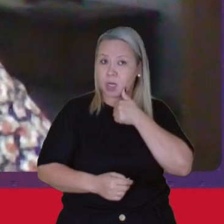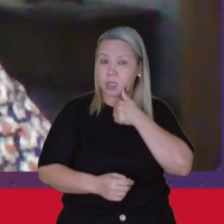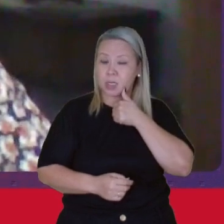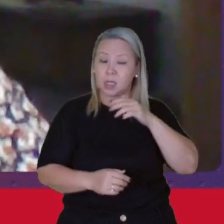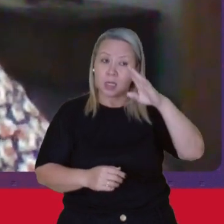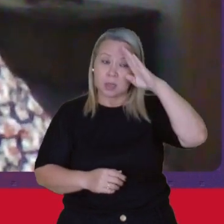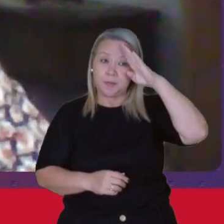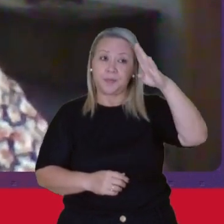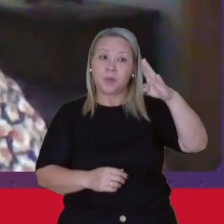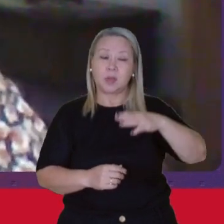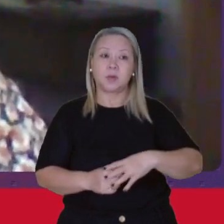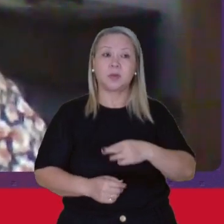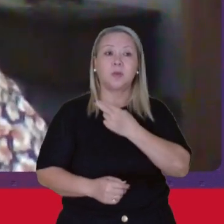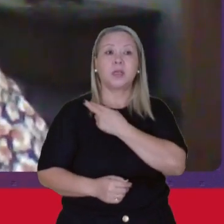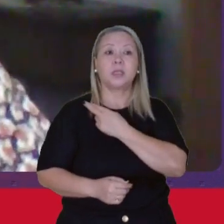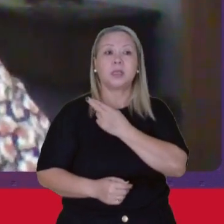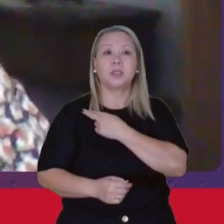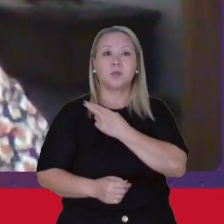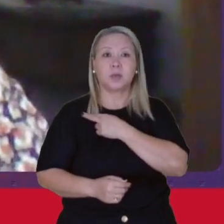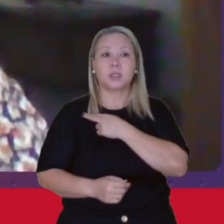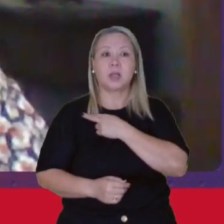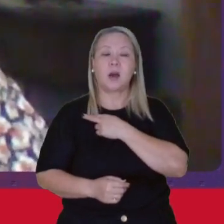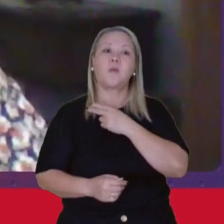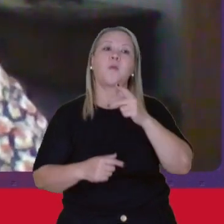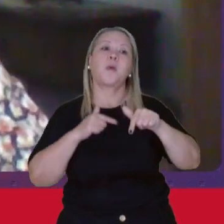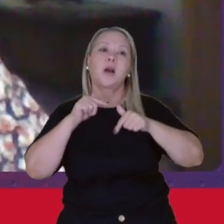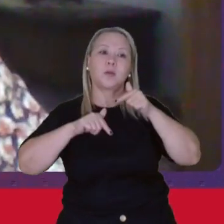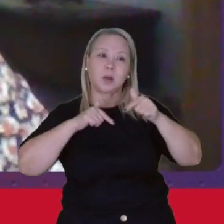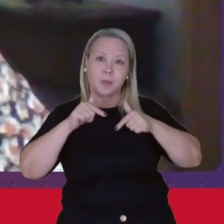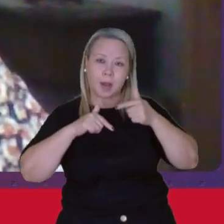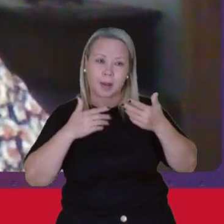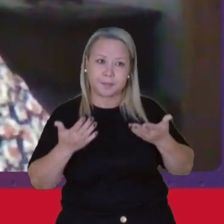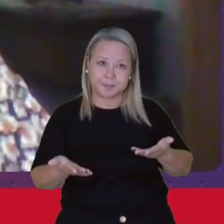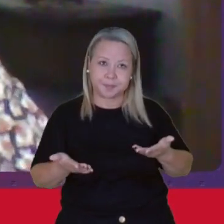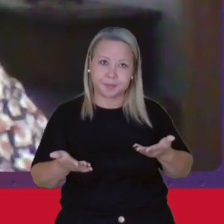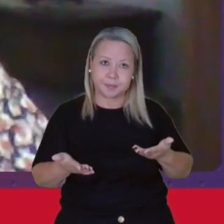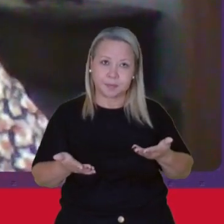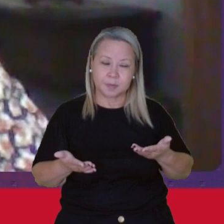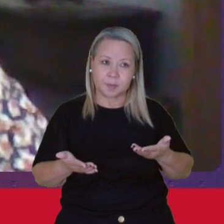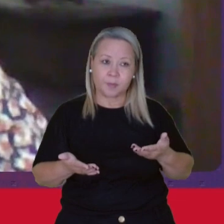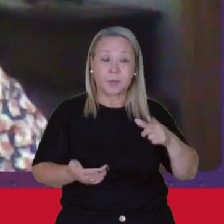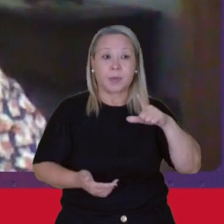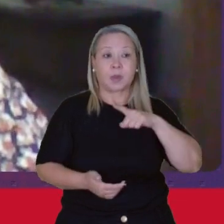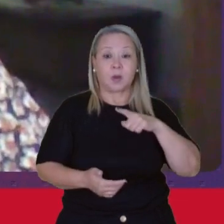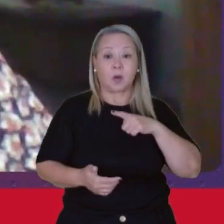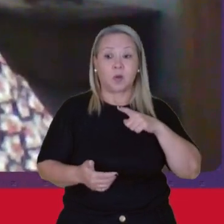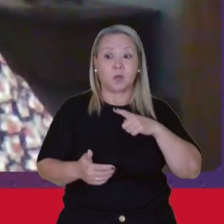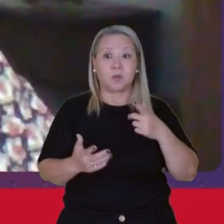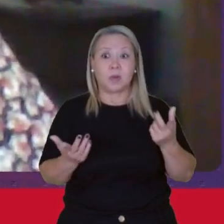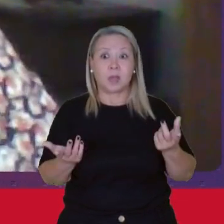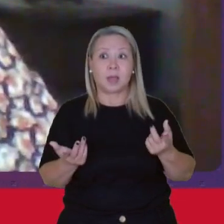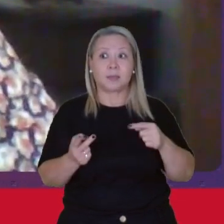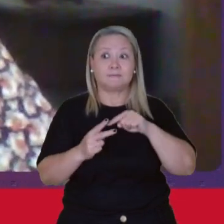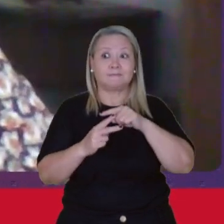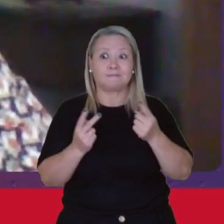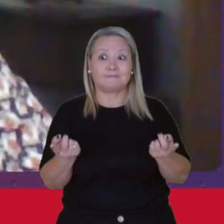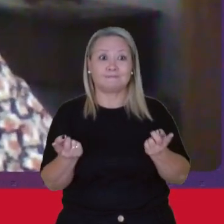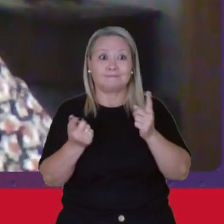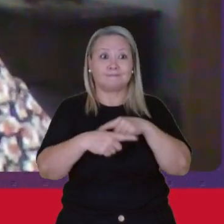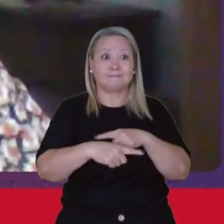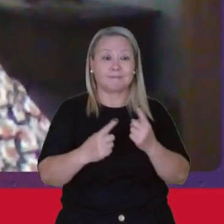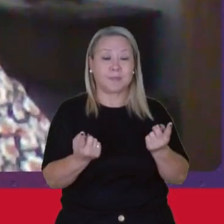principais Responsáveis Pelo trabalho Então Romper Com essa dicotomia Entre o trabalho